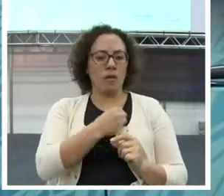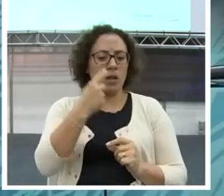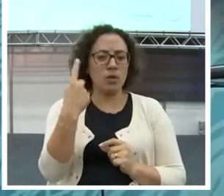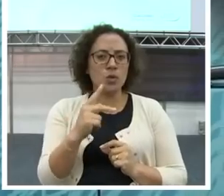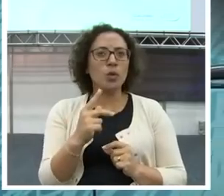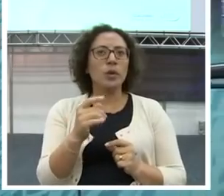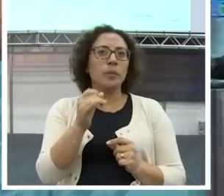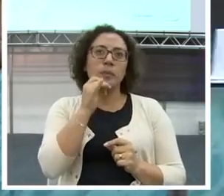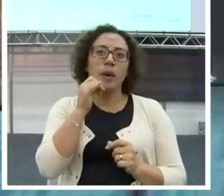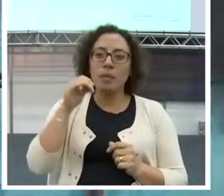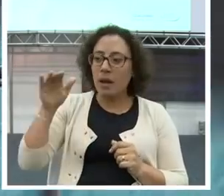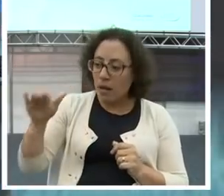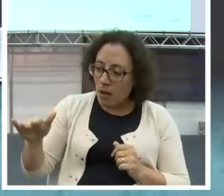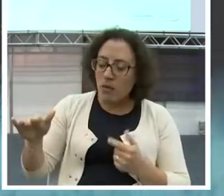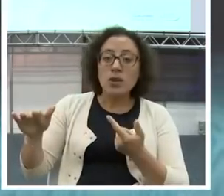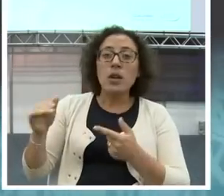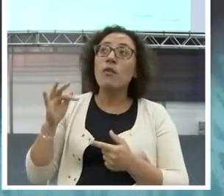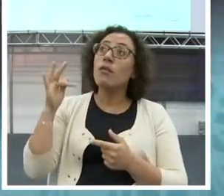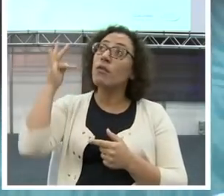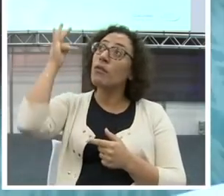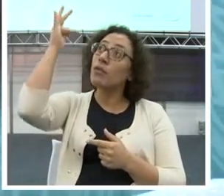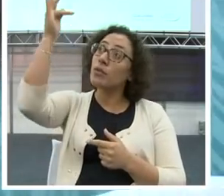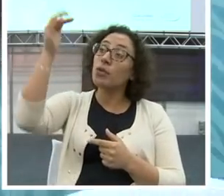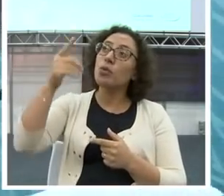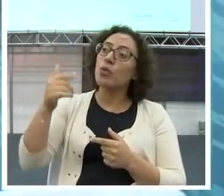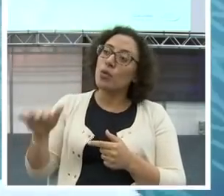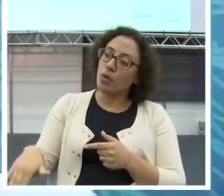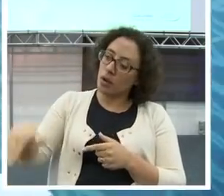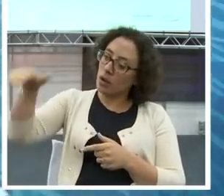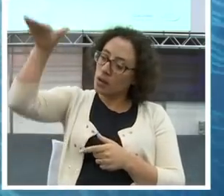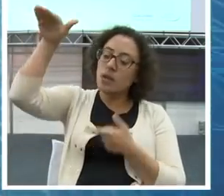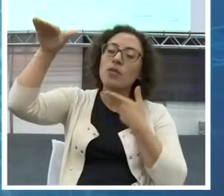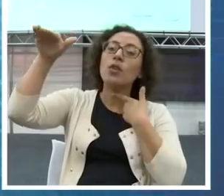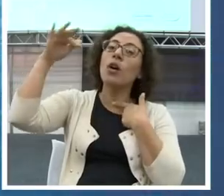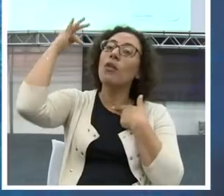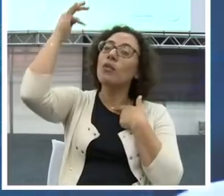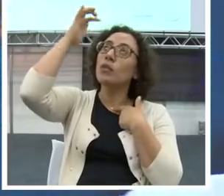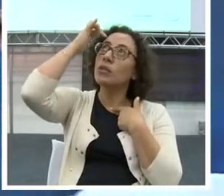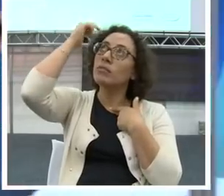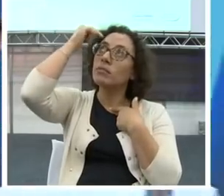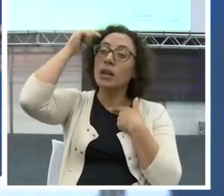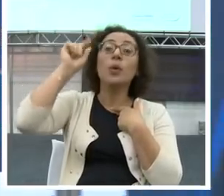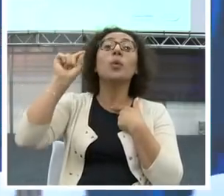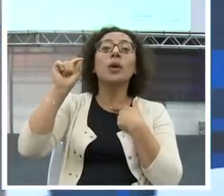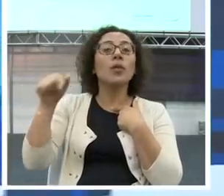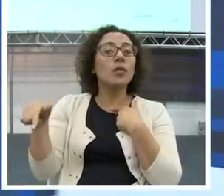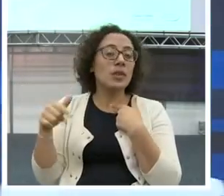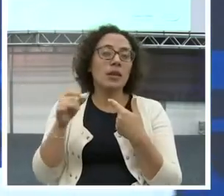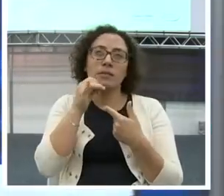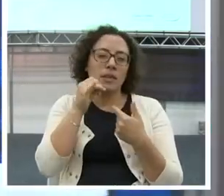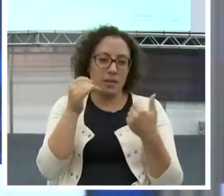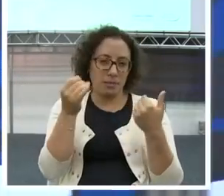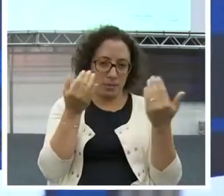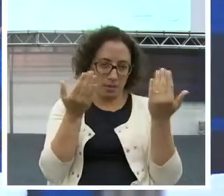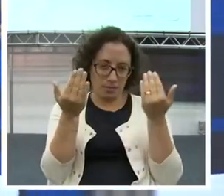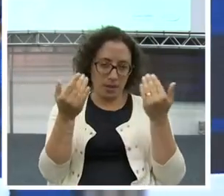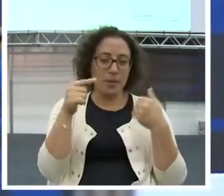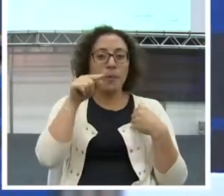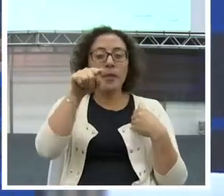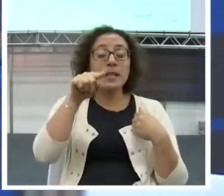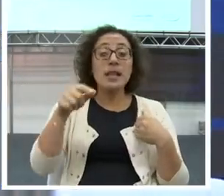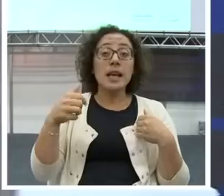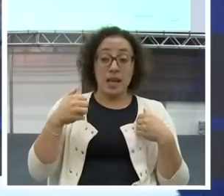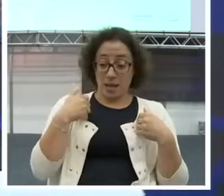crescer? Vamos falar que aqui todo mundo é criança ainda. Que você tivesse dez aninhos de idade e você fala assim,